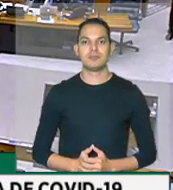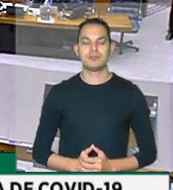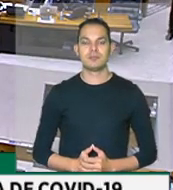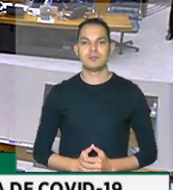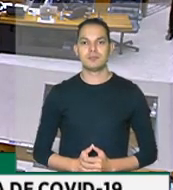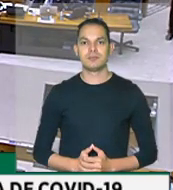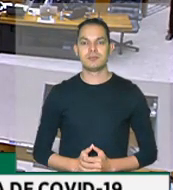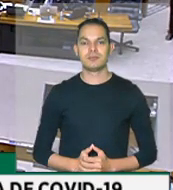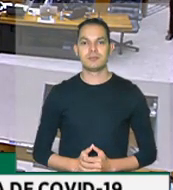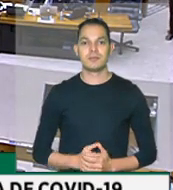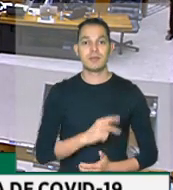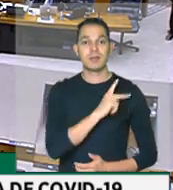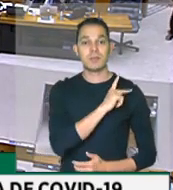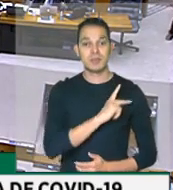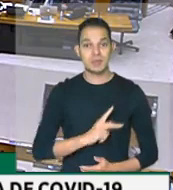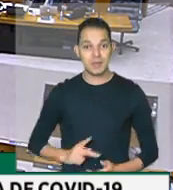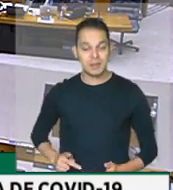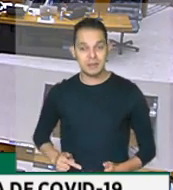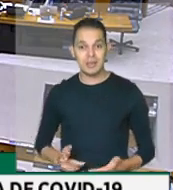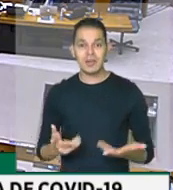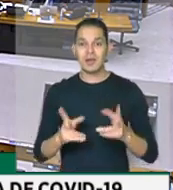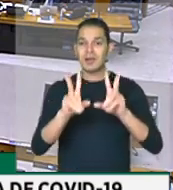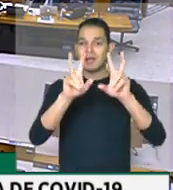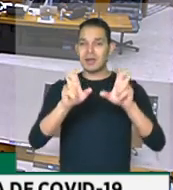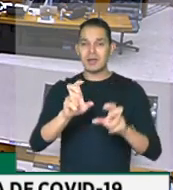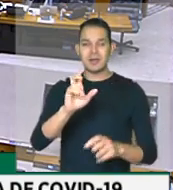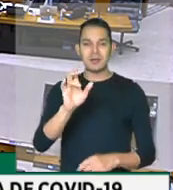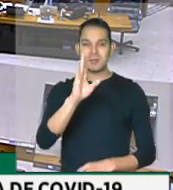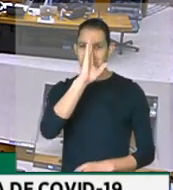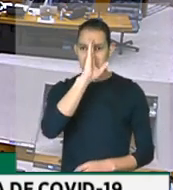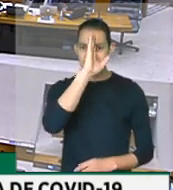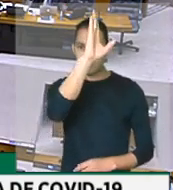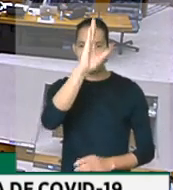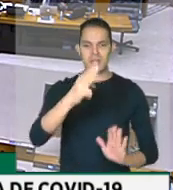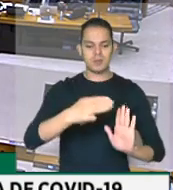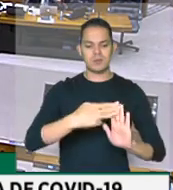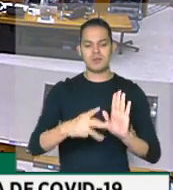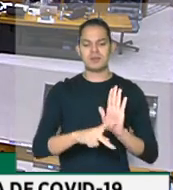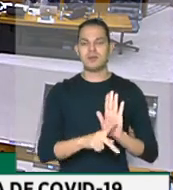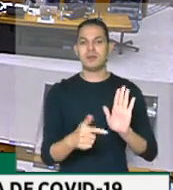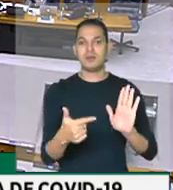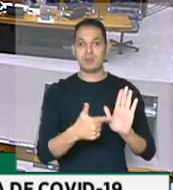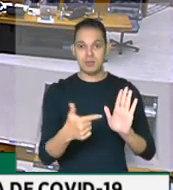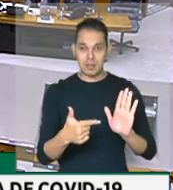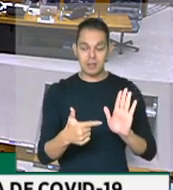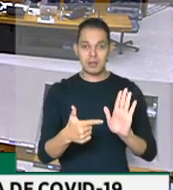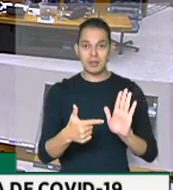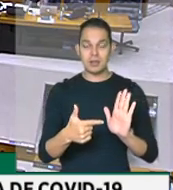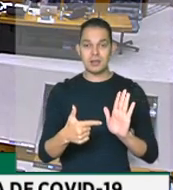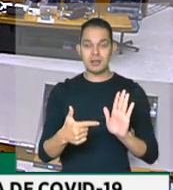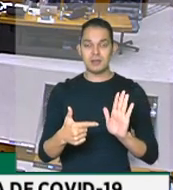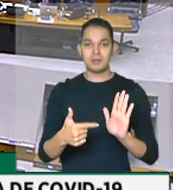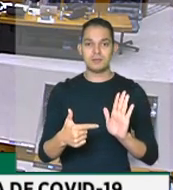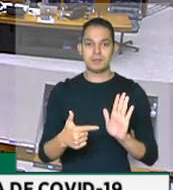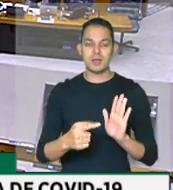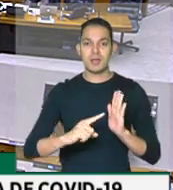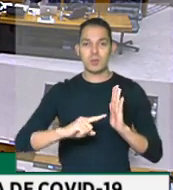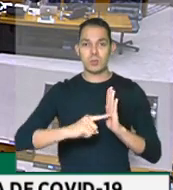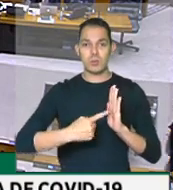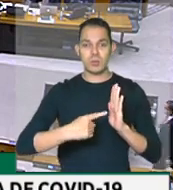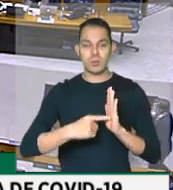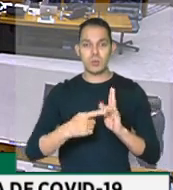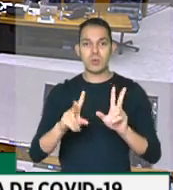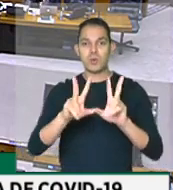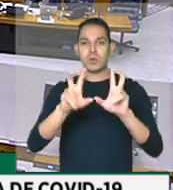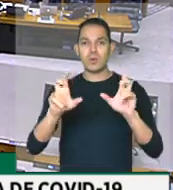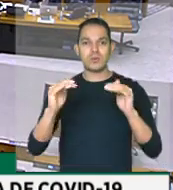Senhor presidente, esse é o ponto central dessa medida provisória. É o ponto que trata sobre a